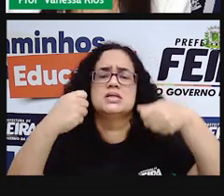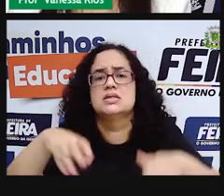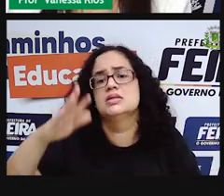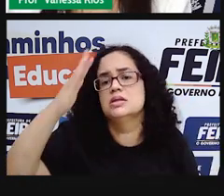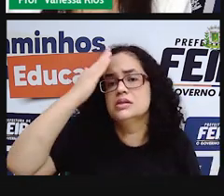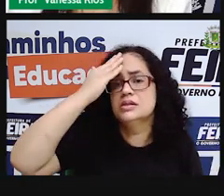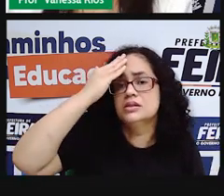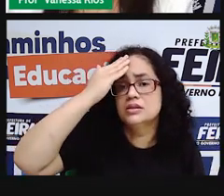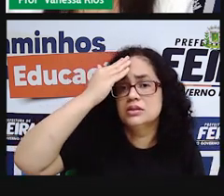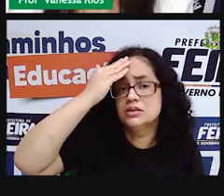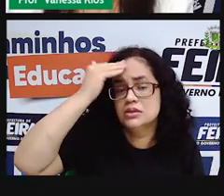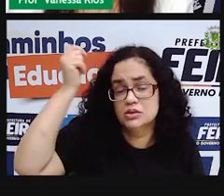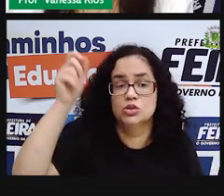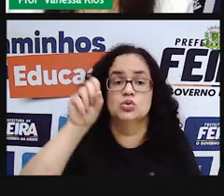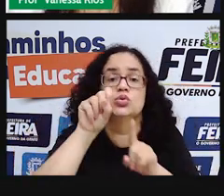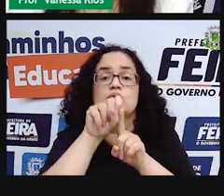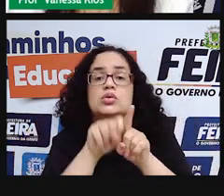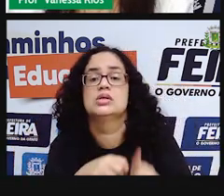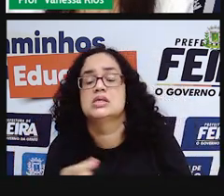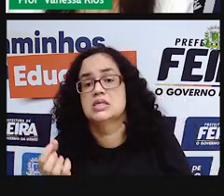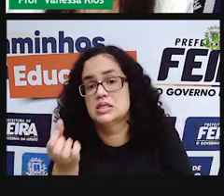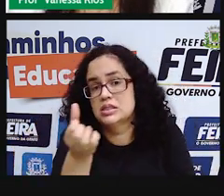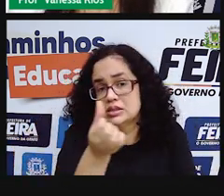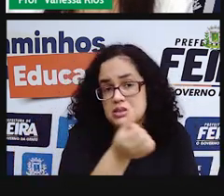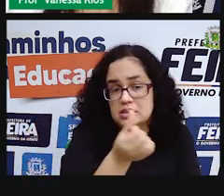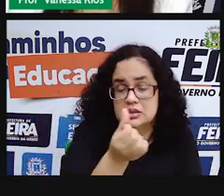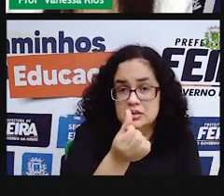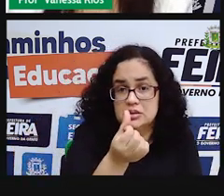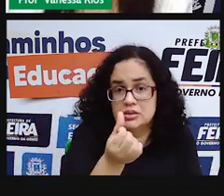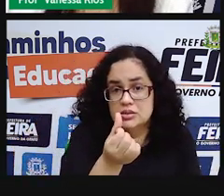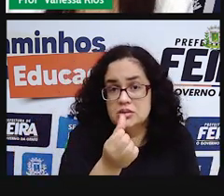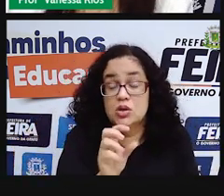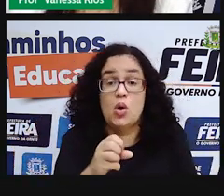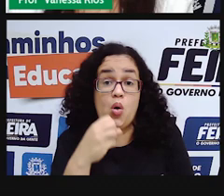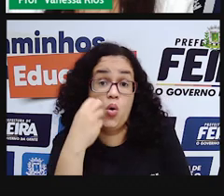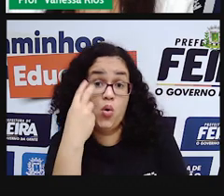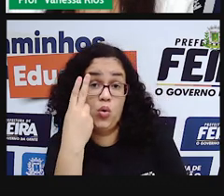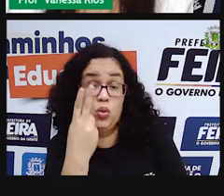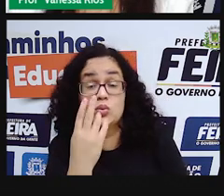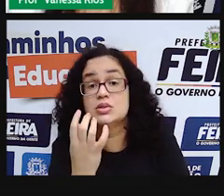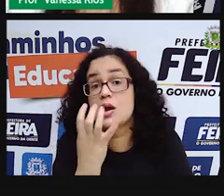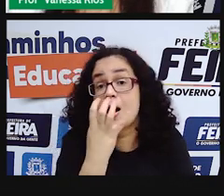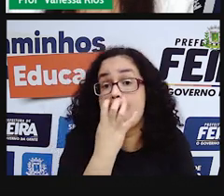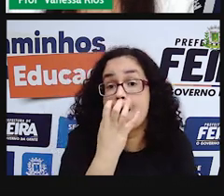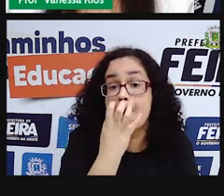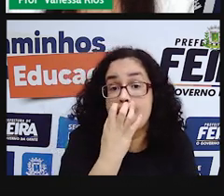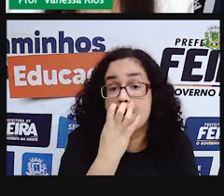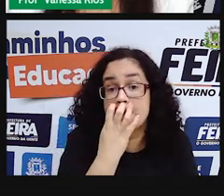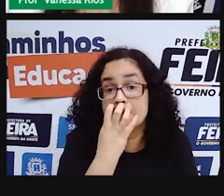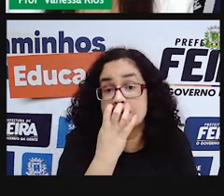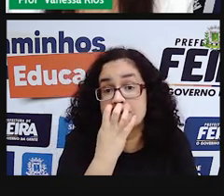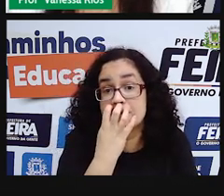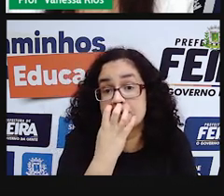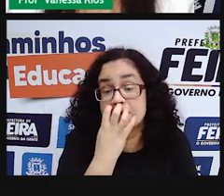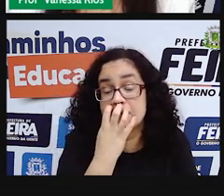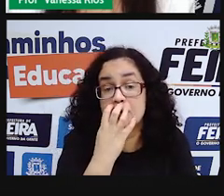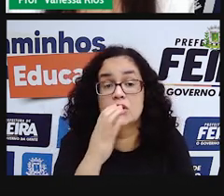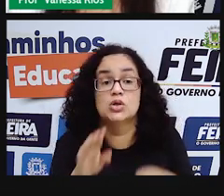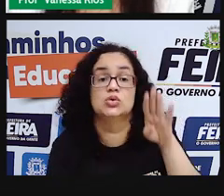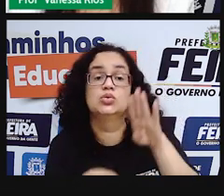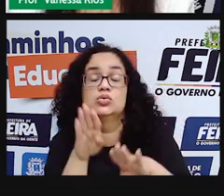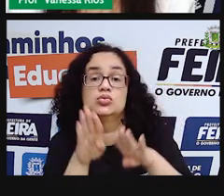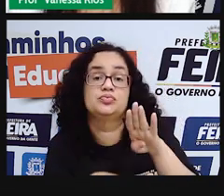mês gastam seis pacotes de ração com dois cachorros, a gente tem em média aí a proporção